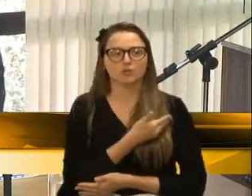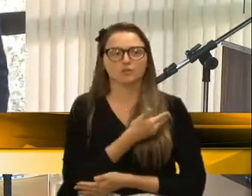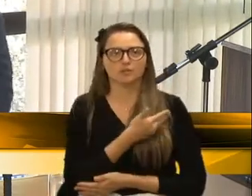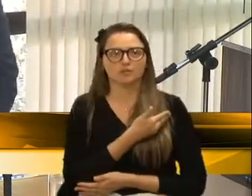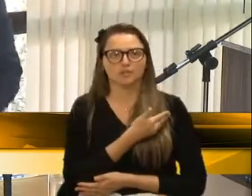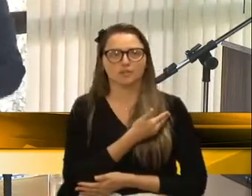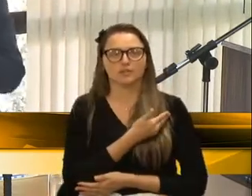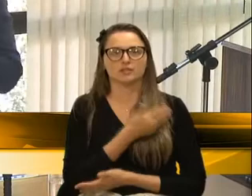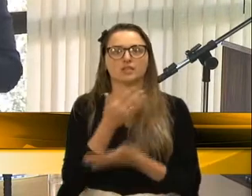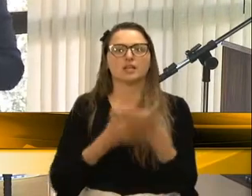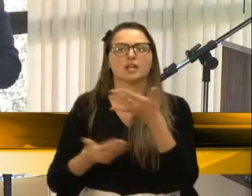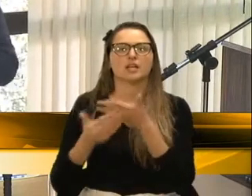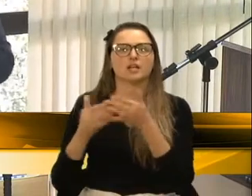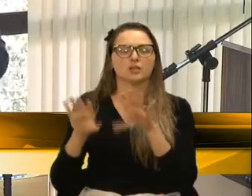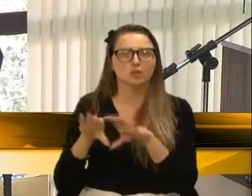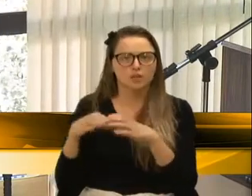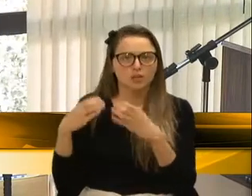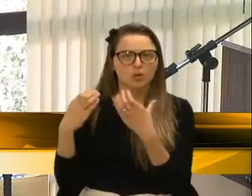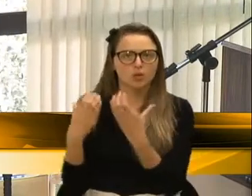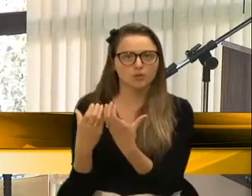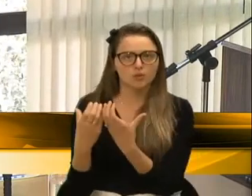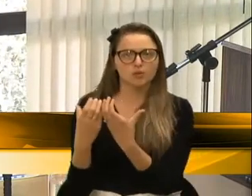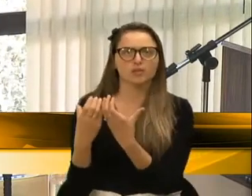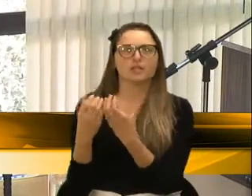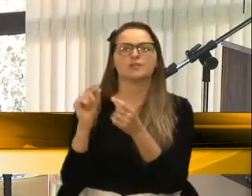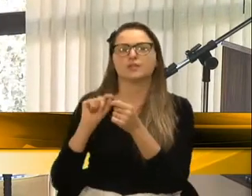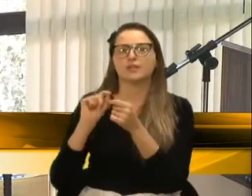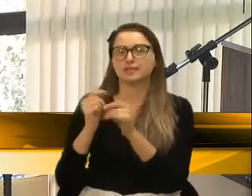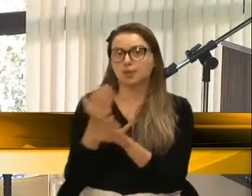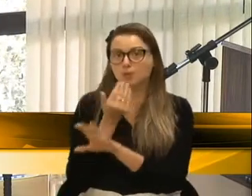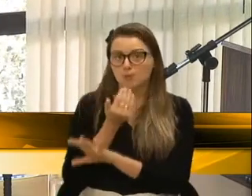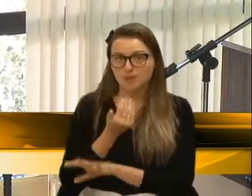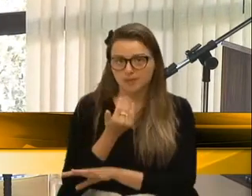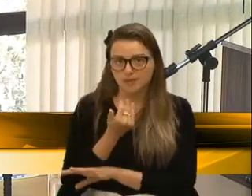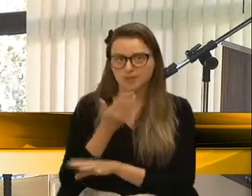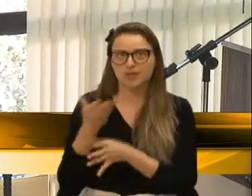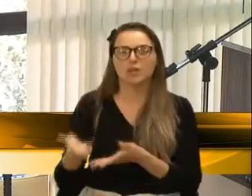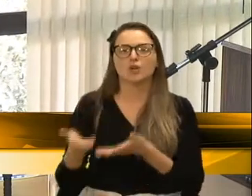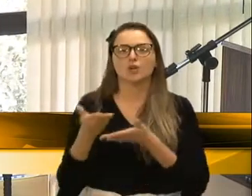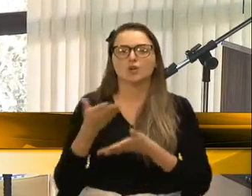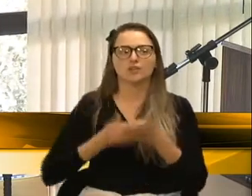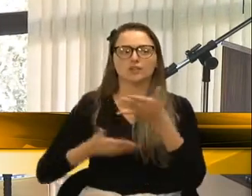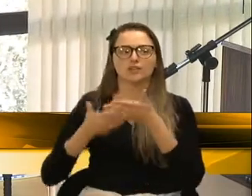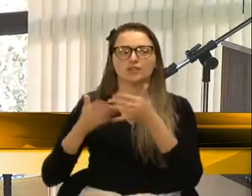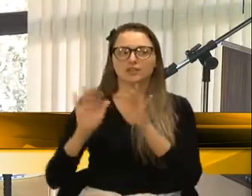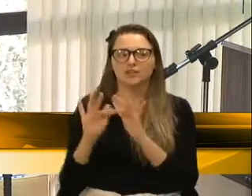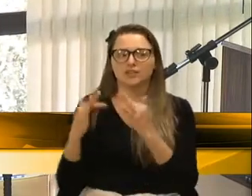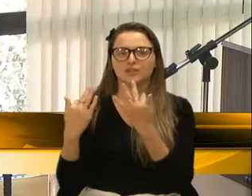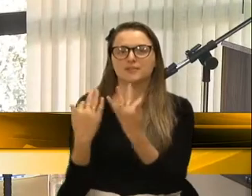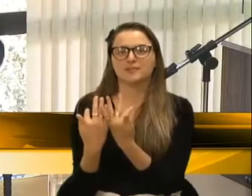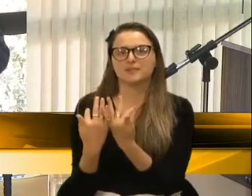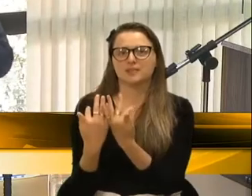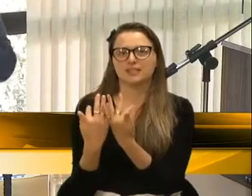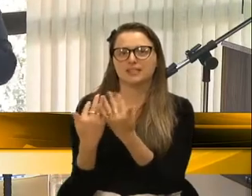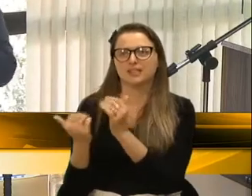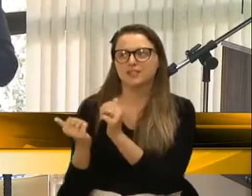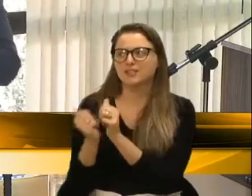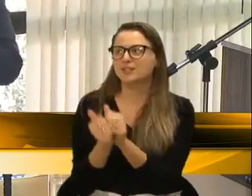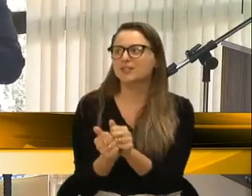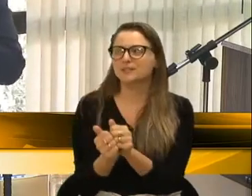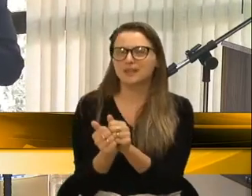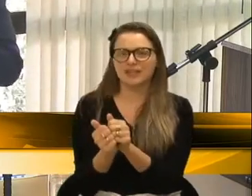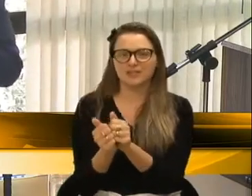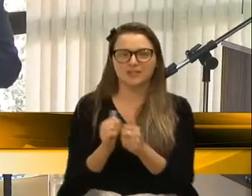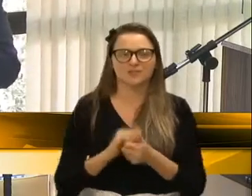da culinária, quando fazia o almoço, convidava todos os familiares para estar junto. Ele sempre